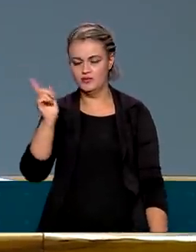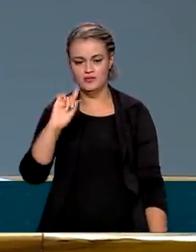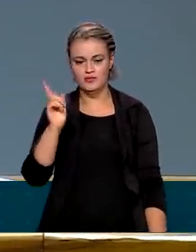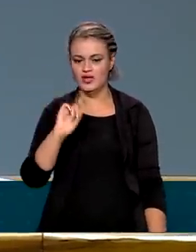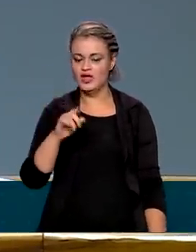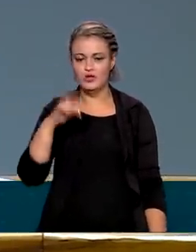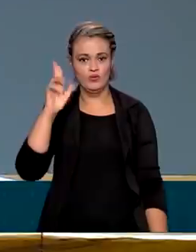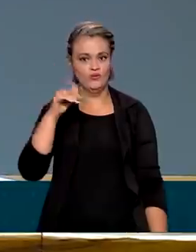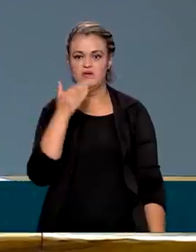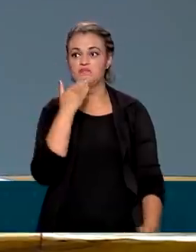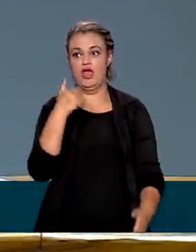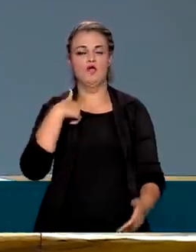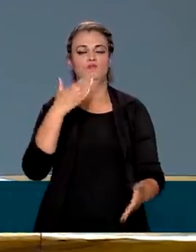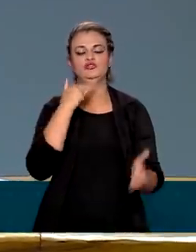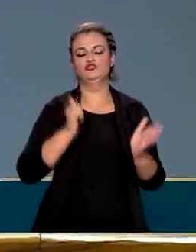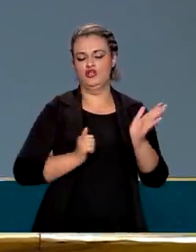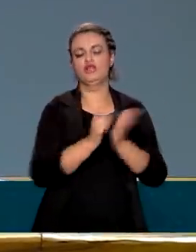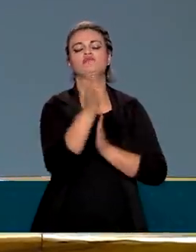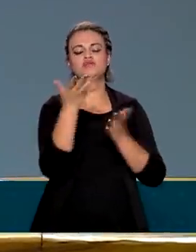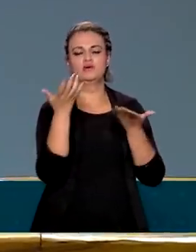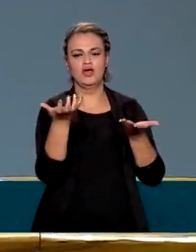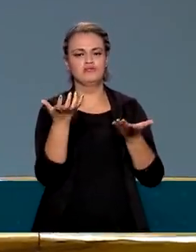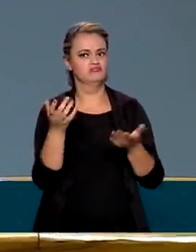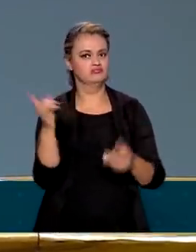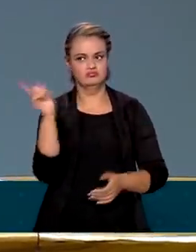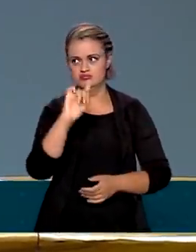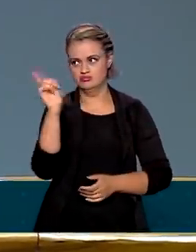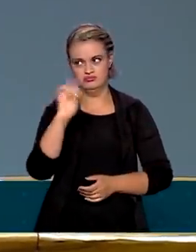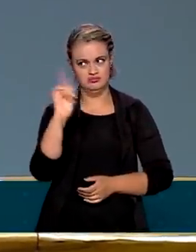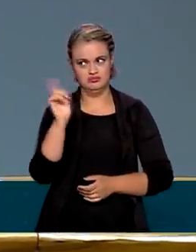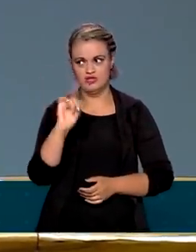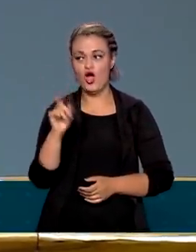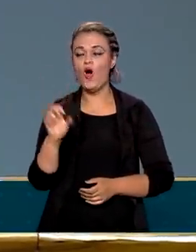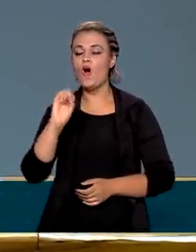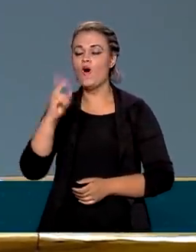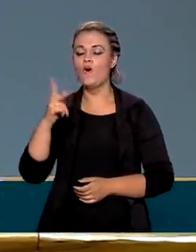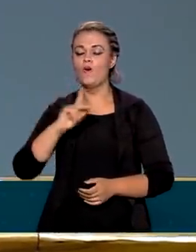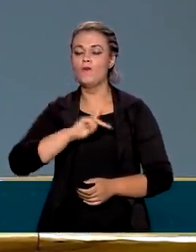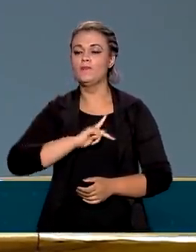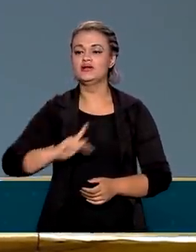Em nenhum momento eu pedi demissão. em nenhum momento o presidente